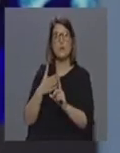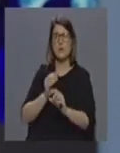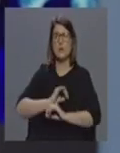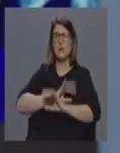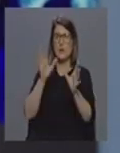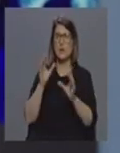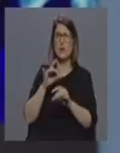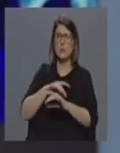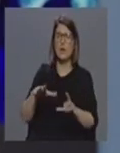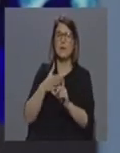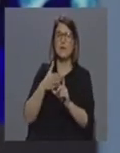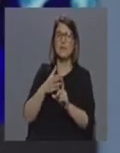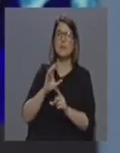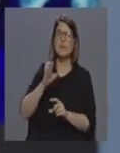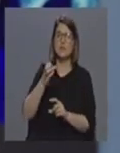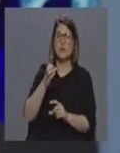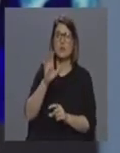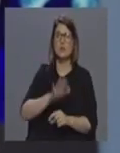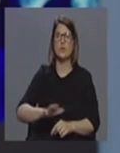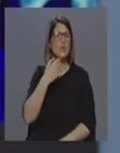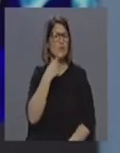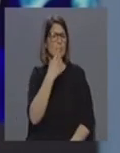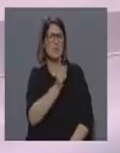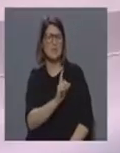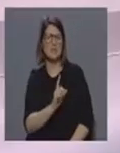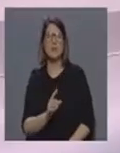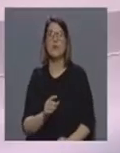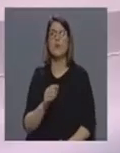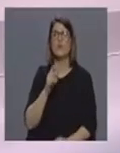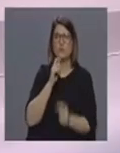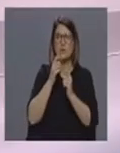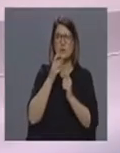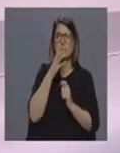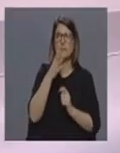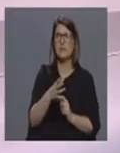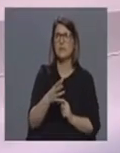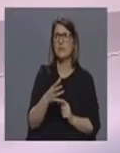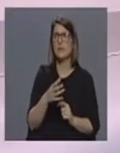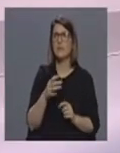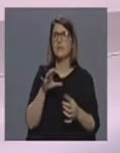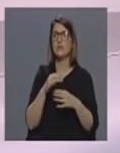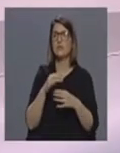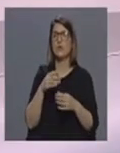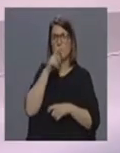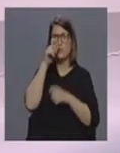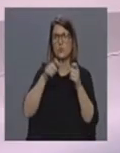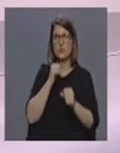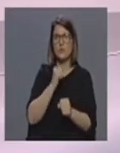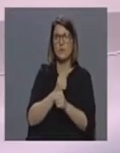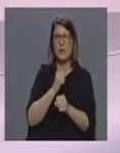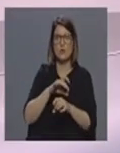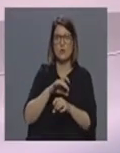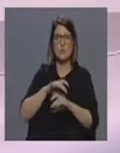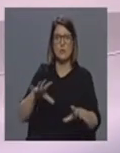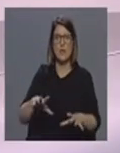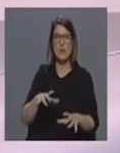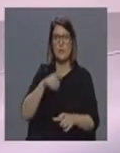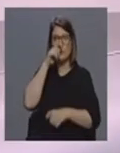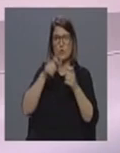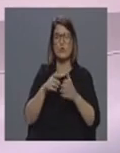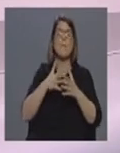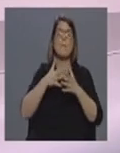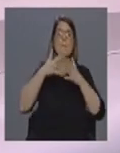de referência da região nós estamos a falar de recursos humanos a nível de recursos humanos o hospital de Ponta Elegada tem maior quantidade de recursos humanos